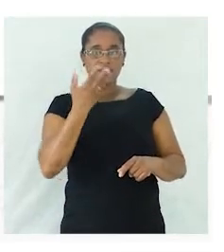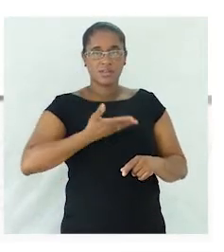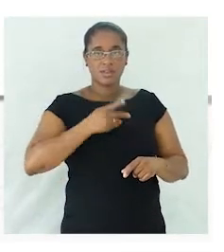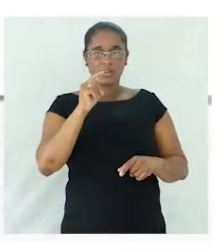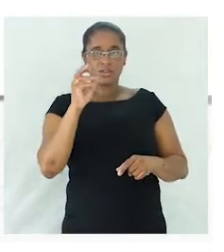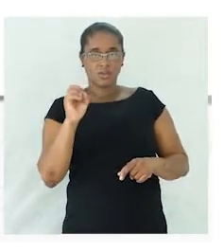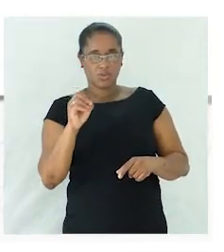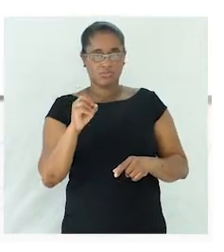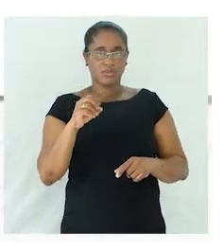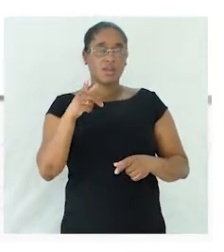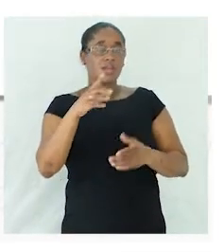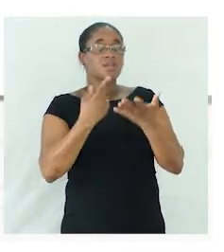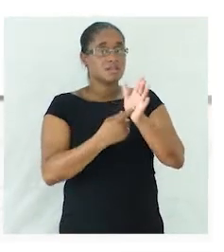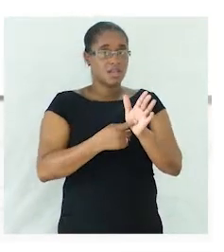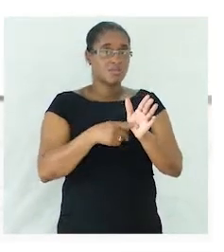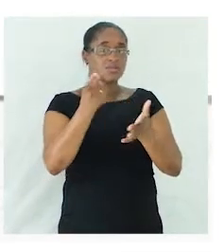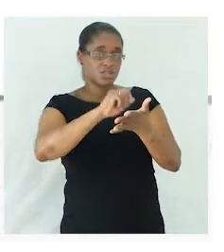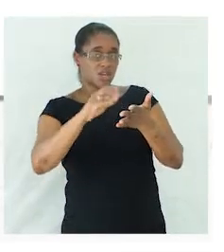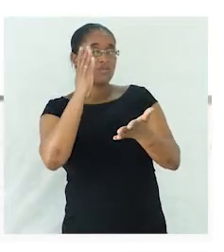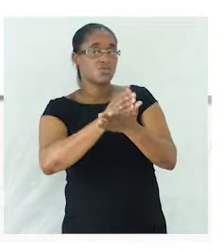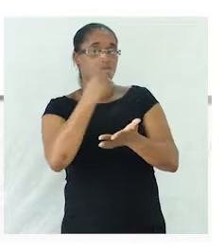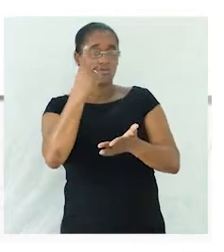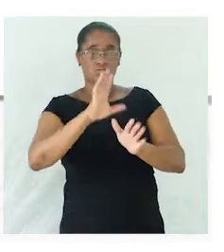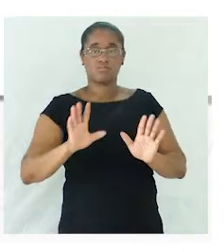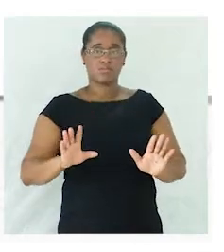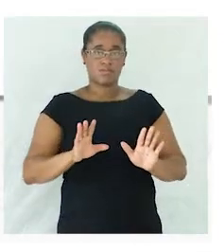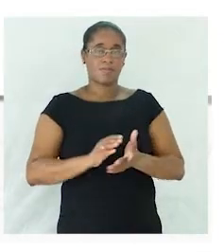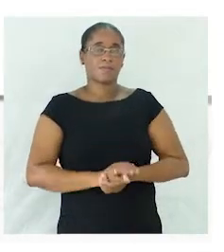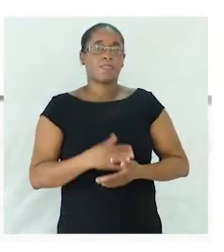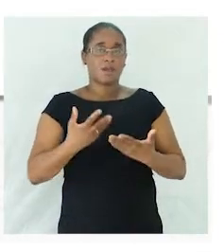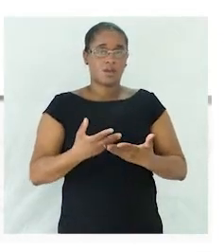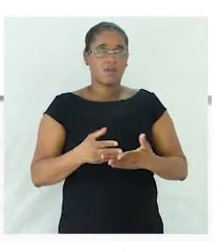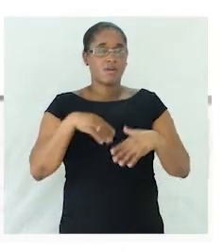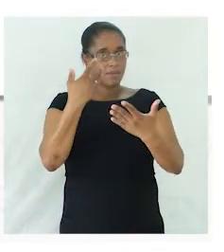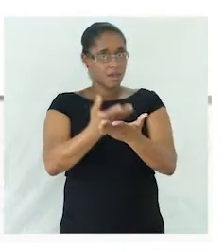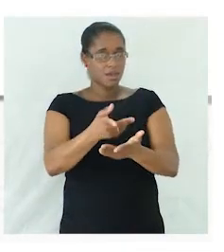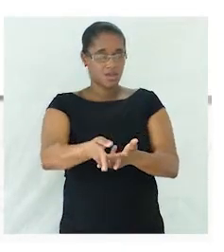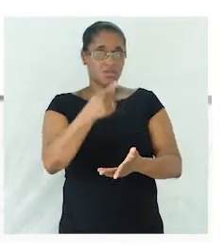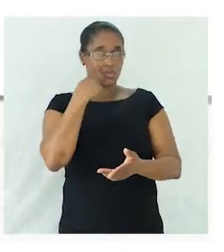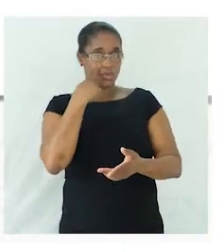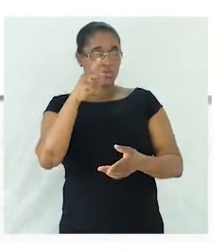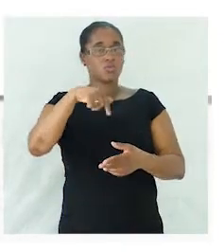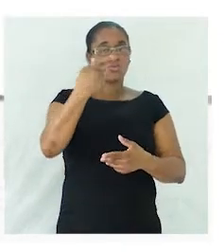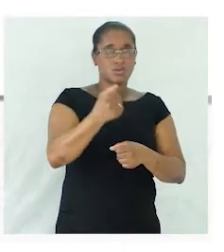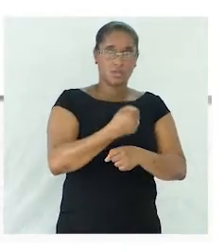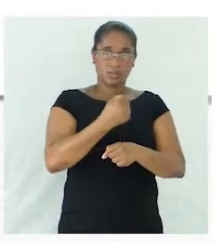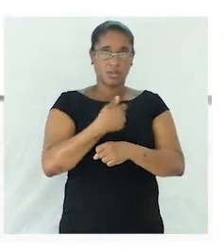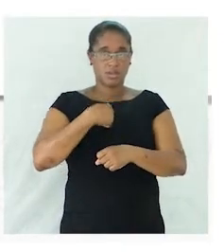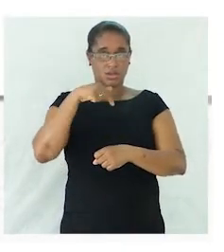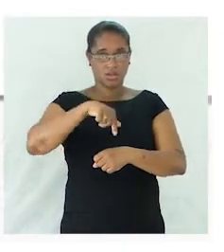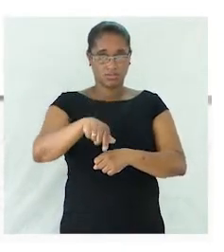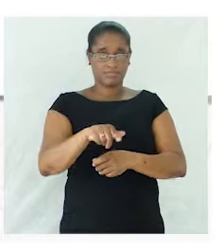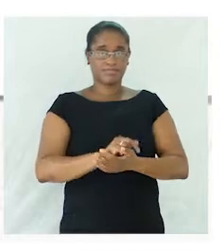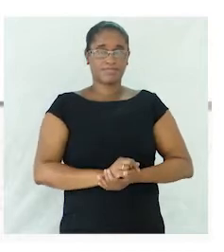escrevem num gênero só. Então, agora, vamos aplicar este conhecimento num outro exercício aqui que eu tenho.